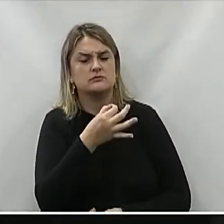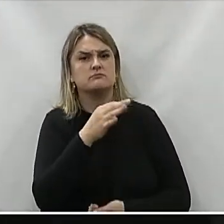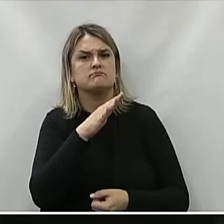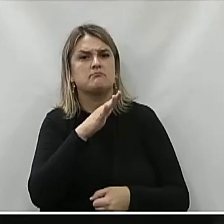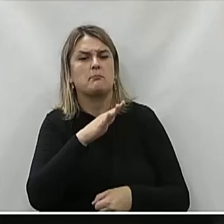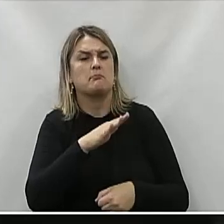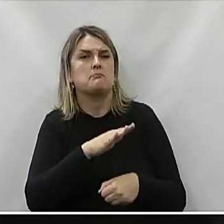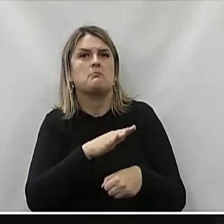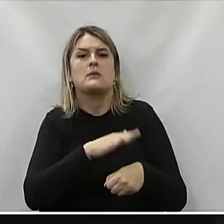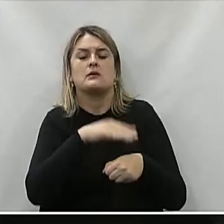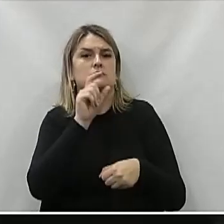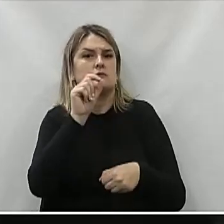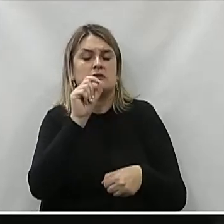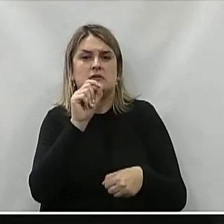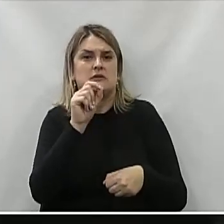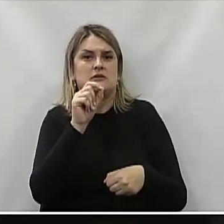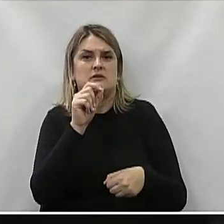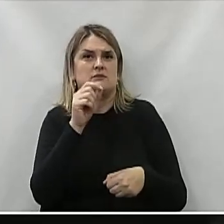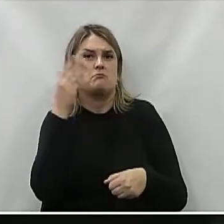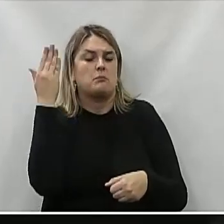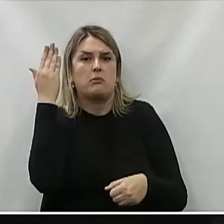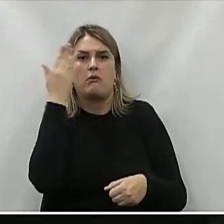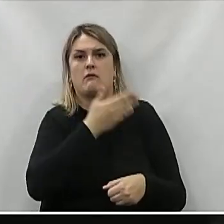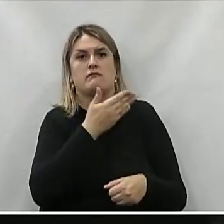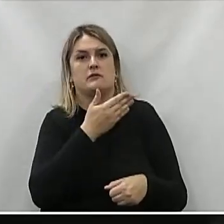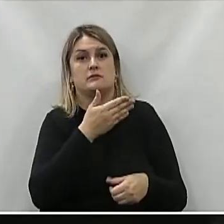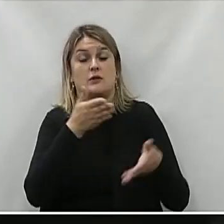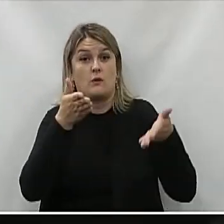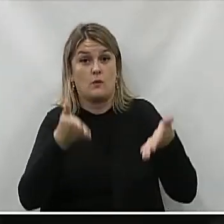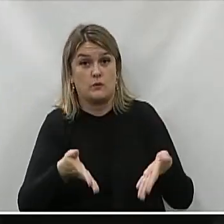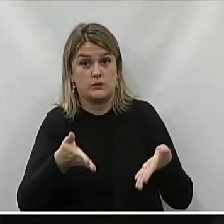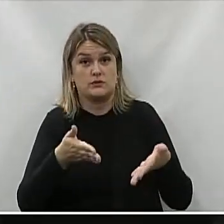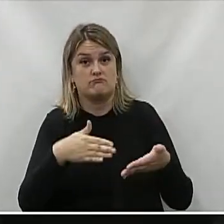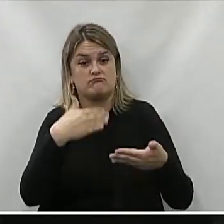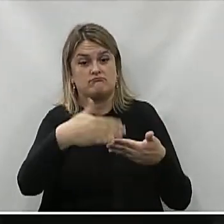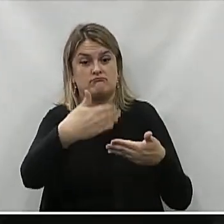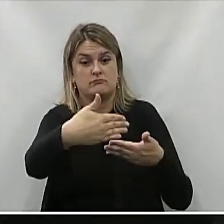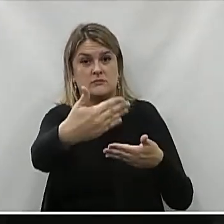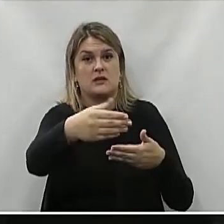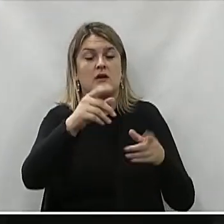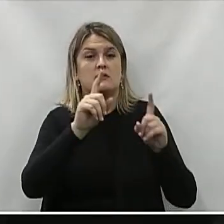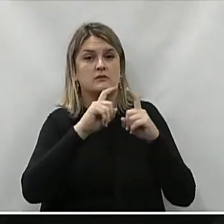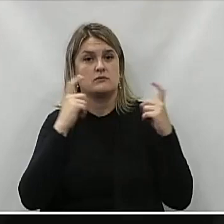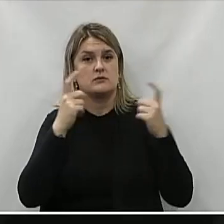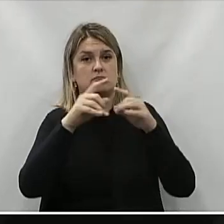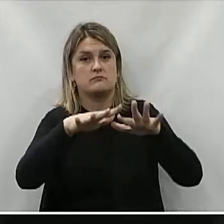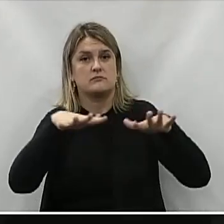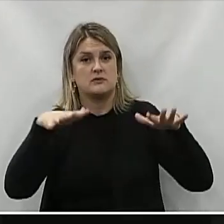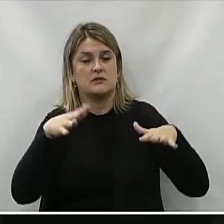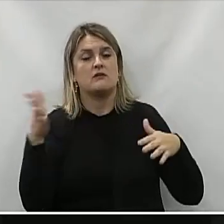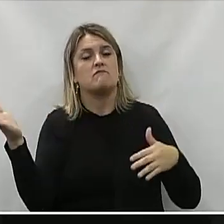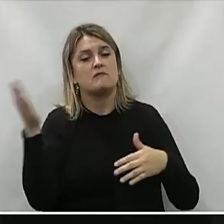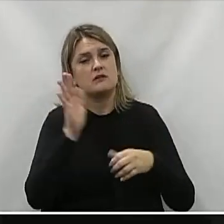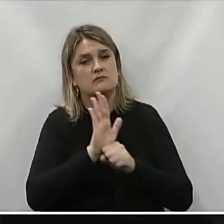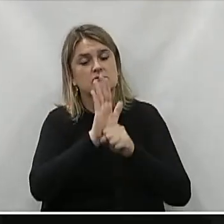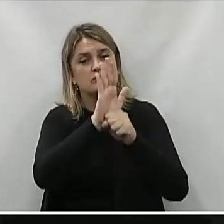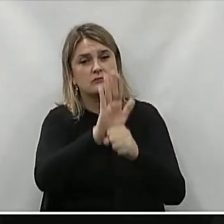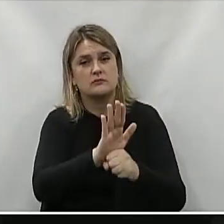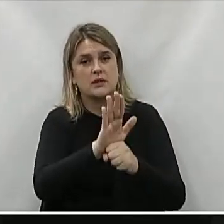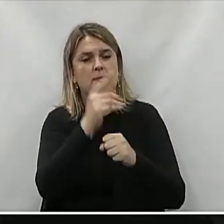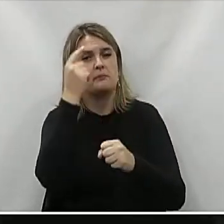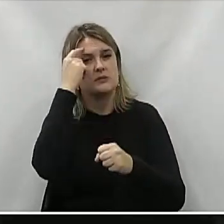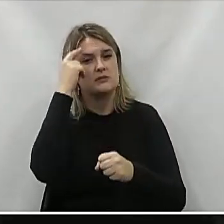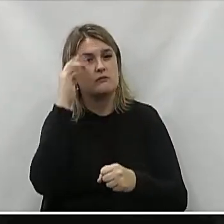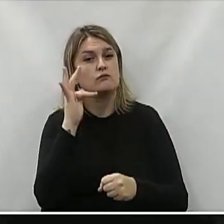Mais do que Provado A partir de hoje Essa audiência pública Vai vir a contribuir muito